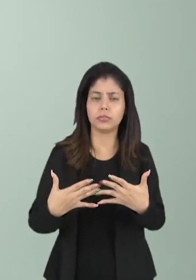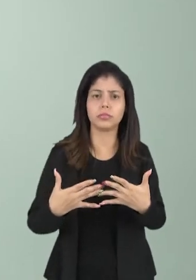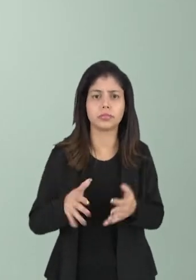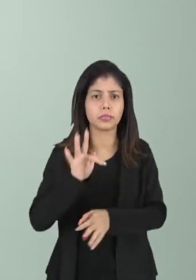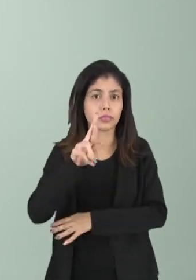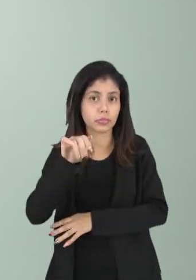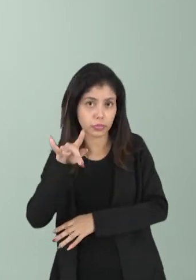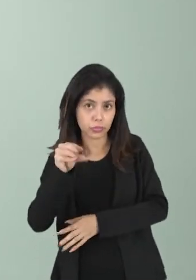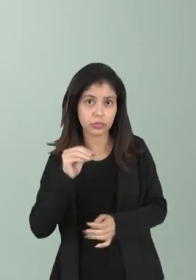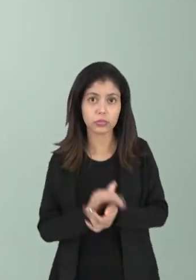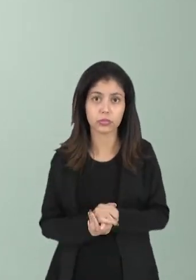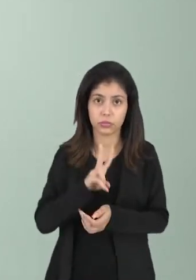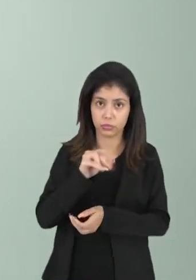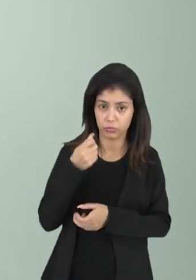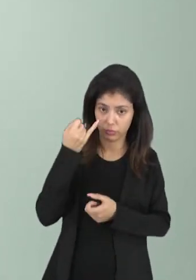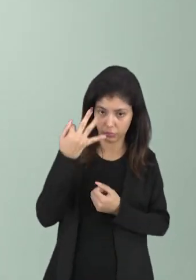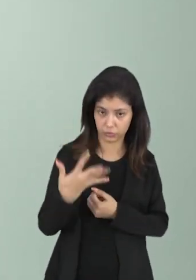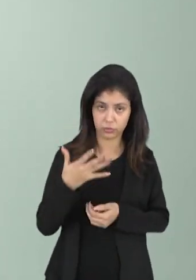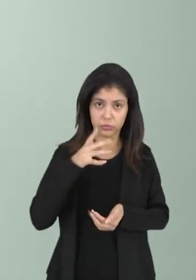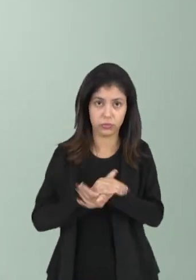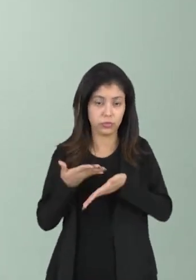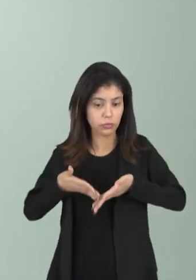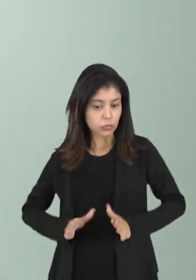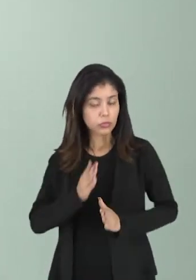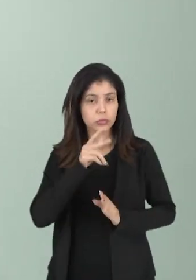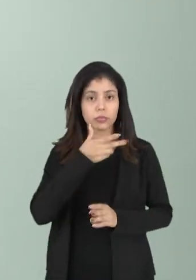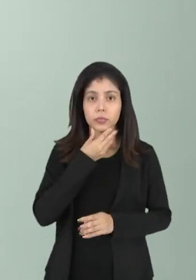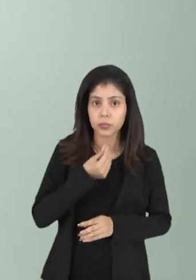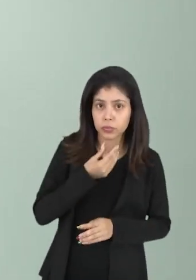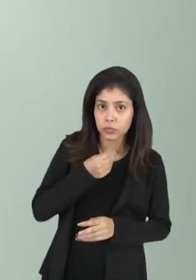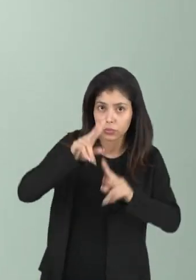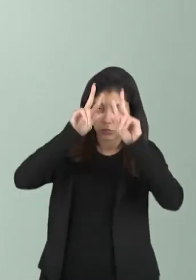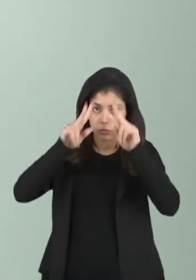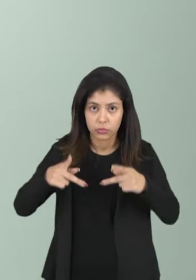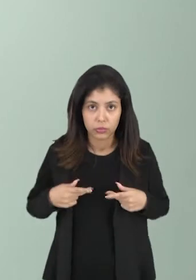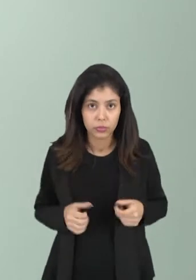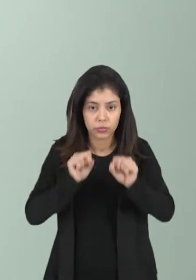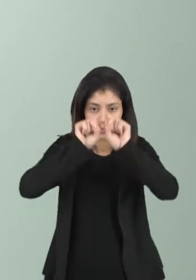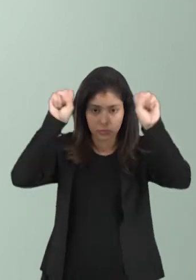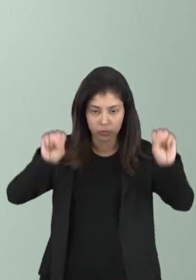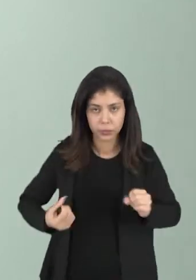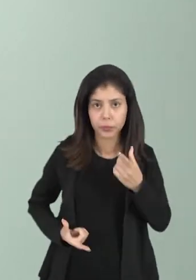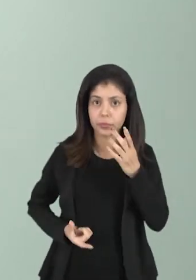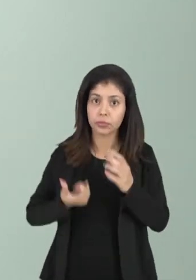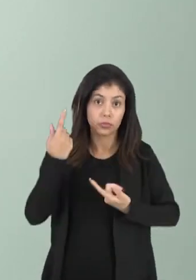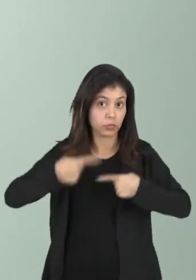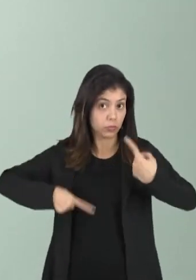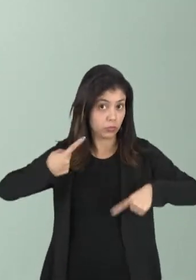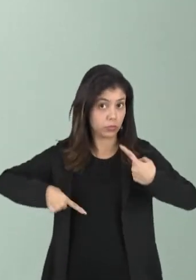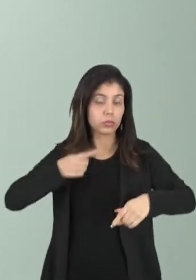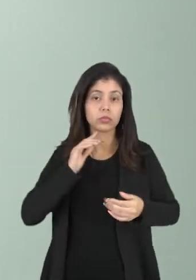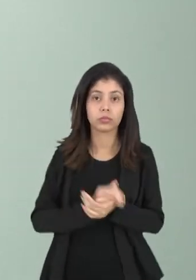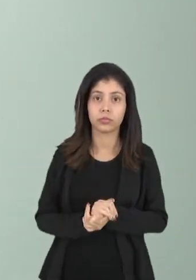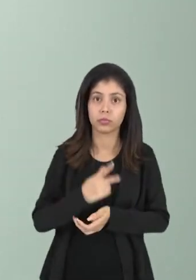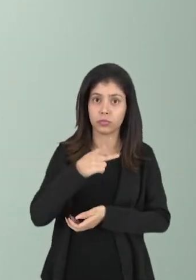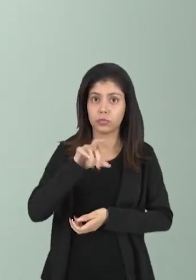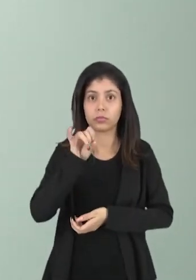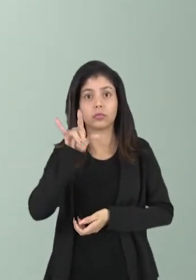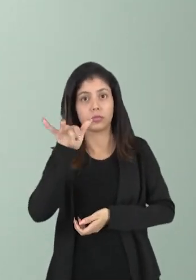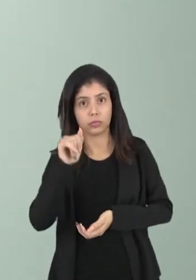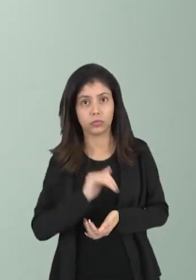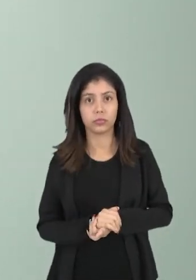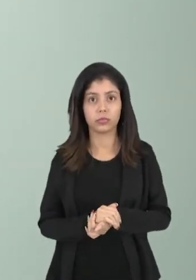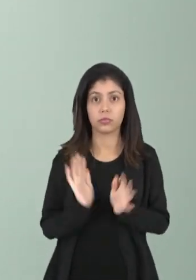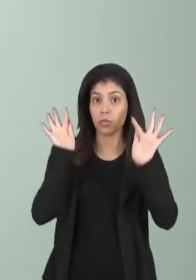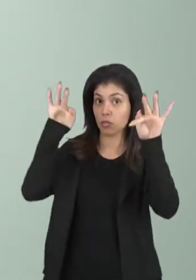né? E aí ele vai dizer que o homem nasce dentro de um sistema político, que é a poli, de cuja